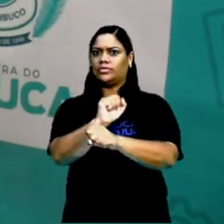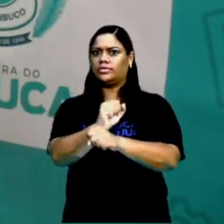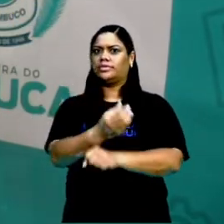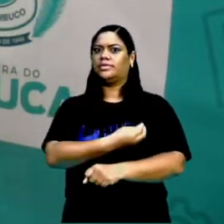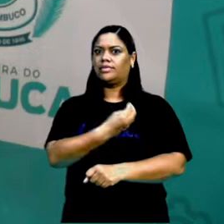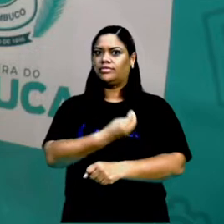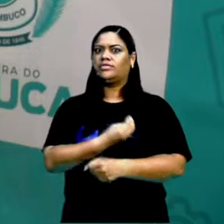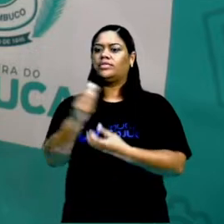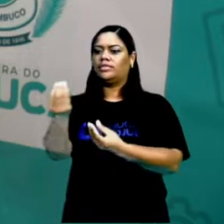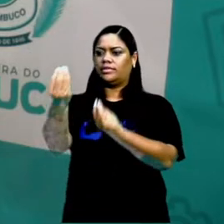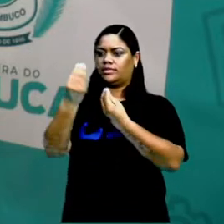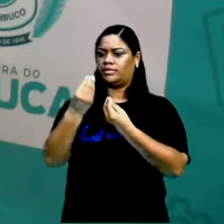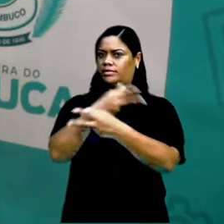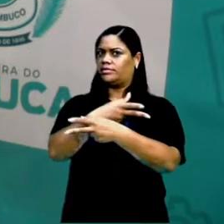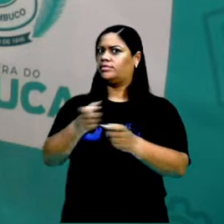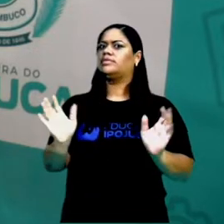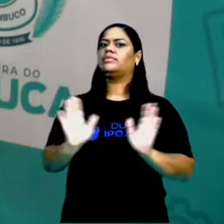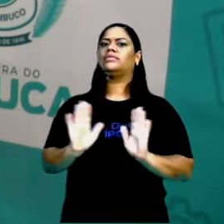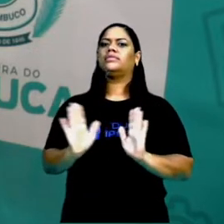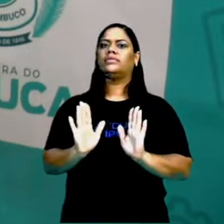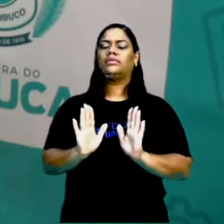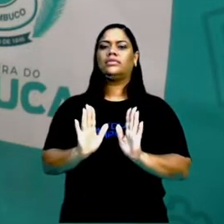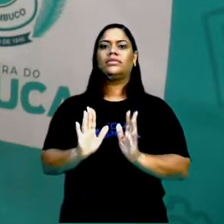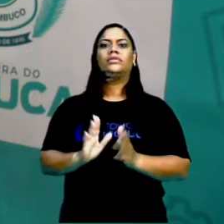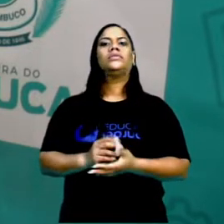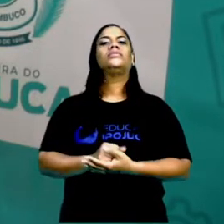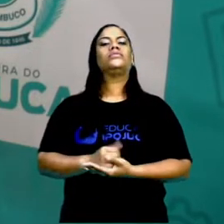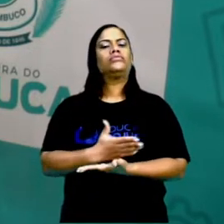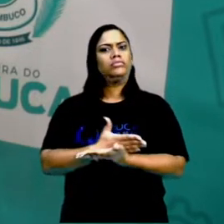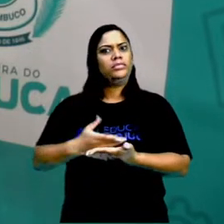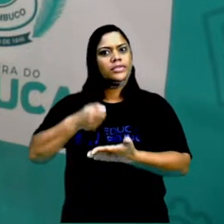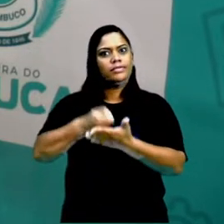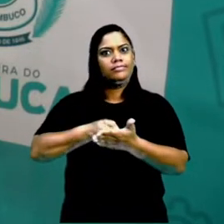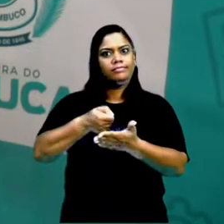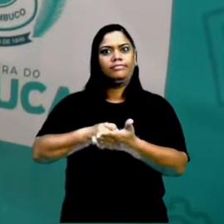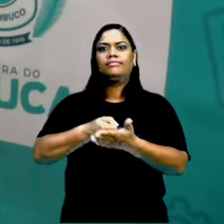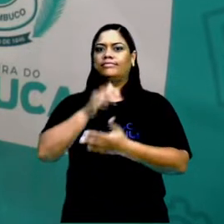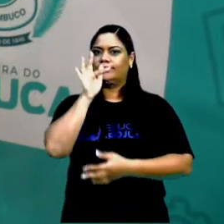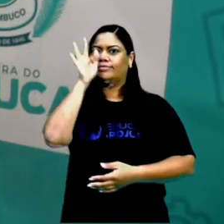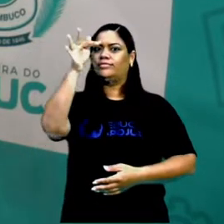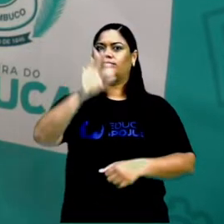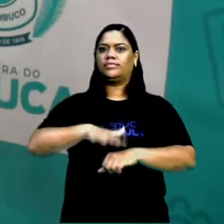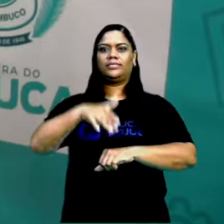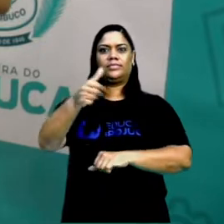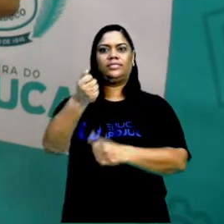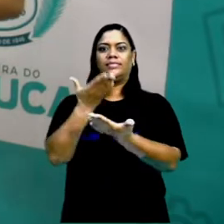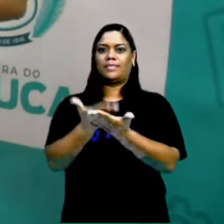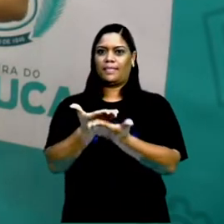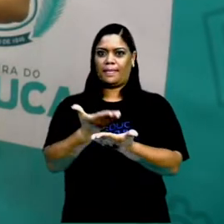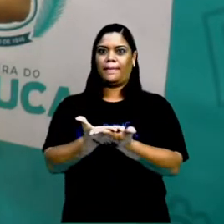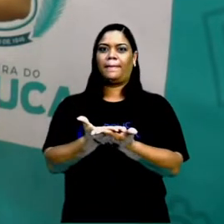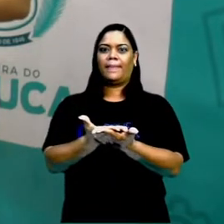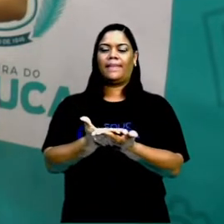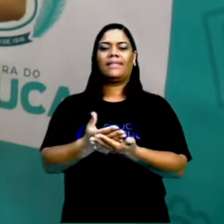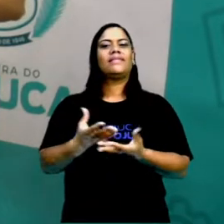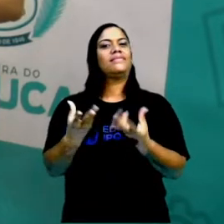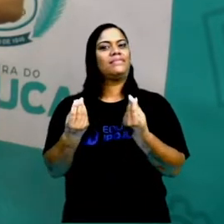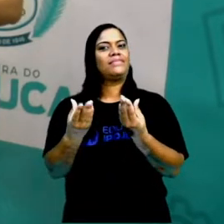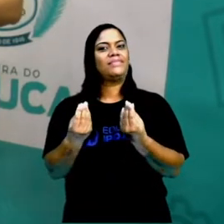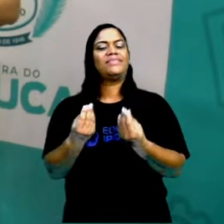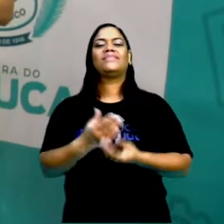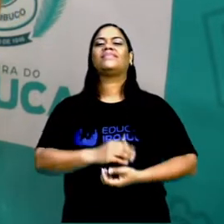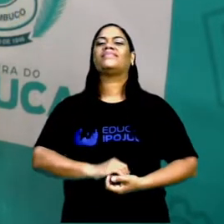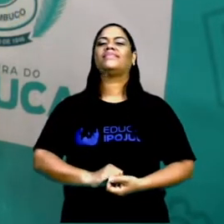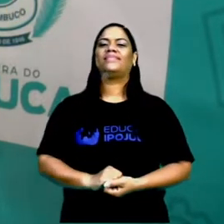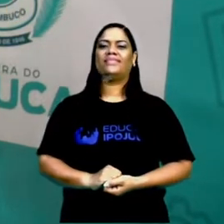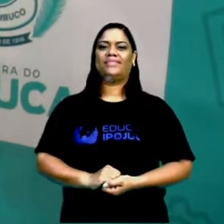a vida lhe trazer alguma coisa não, certo? Vamos correr atrás de um futuro bem promissor, estudando hoje bastante com essa